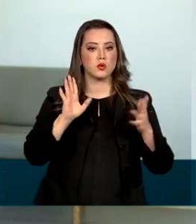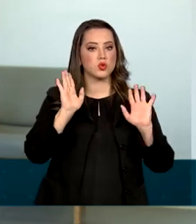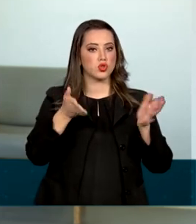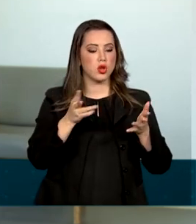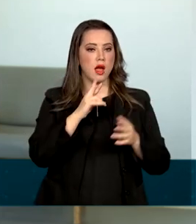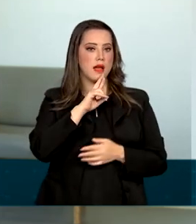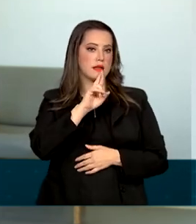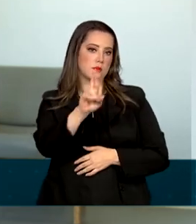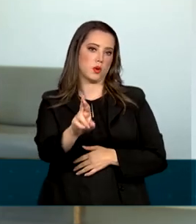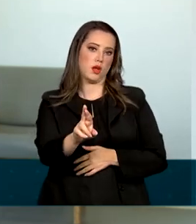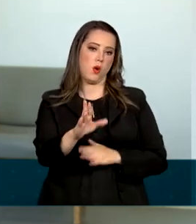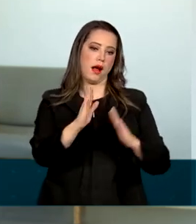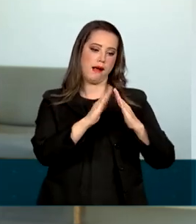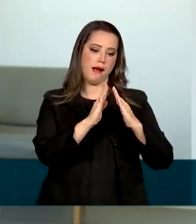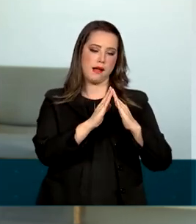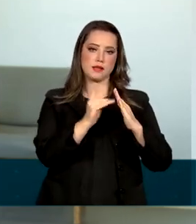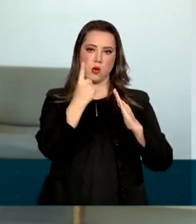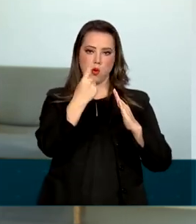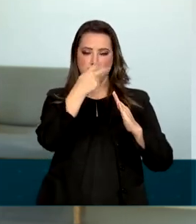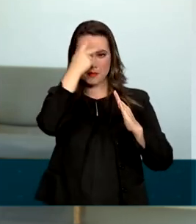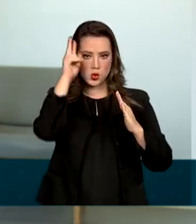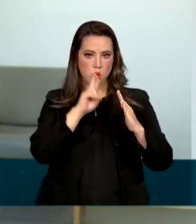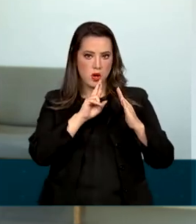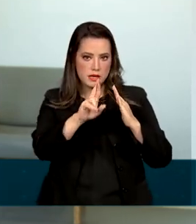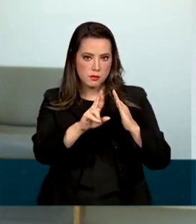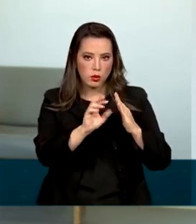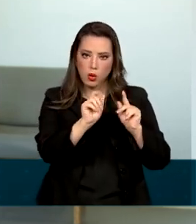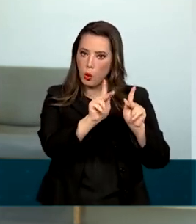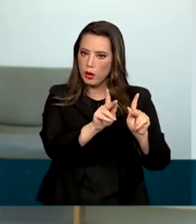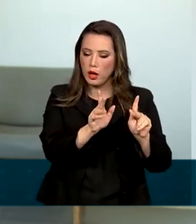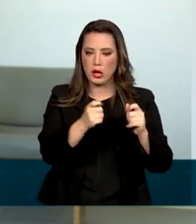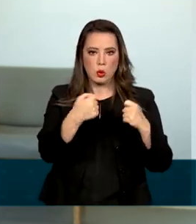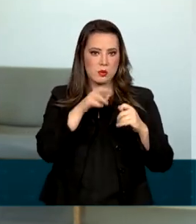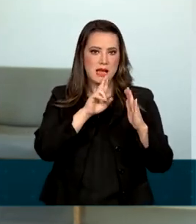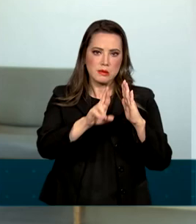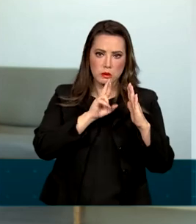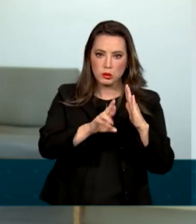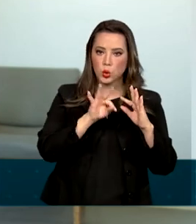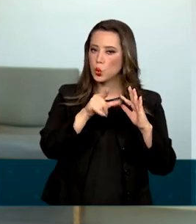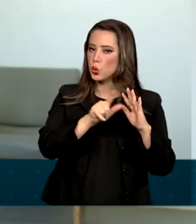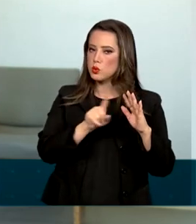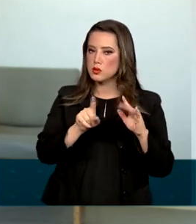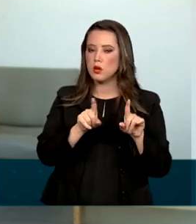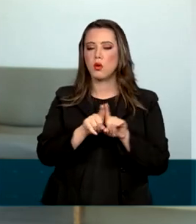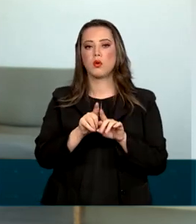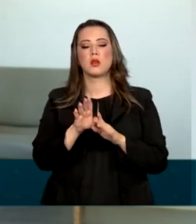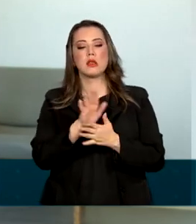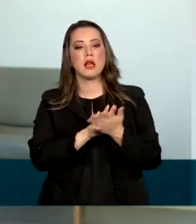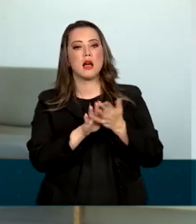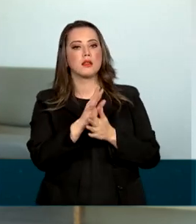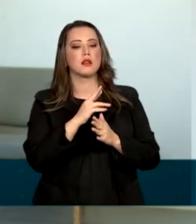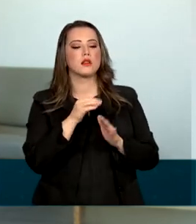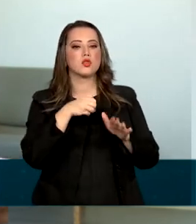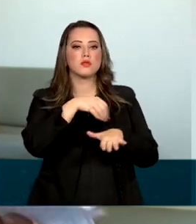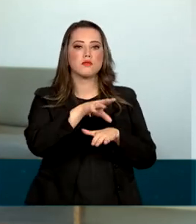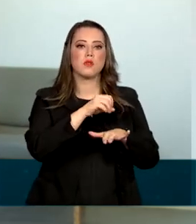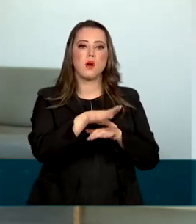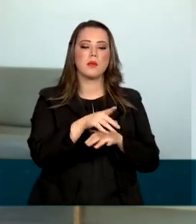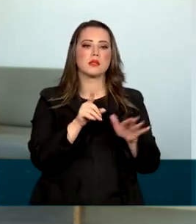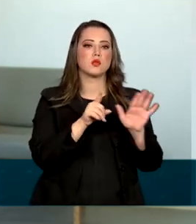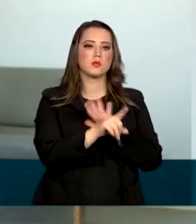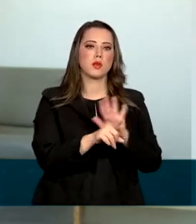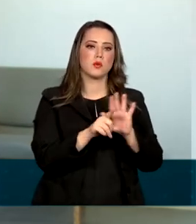tenha respondido ao Censo. E o IBGE alerta, nenhuma informação do questionário é passada ao